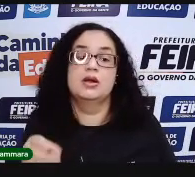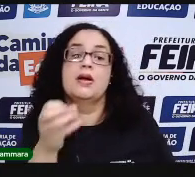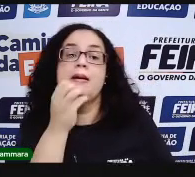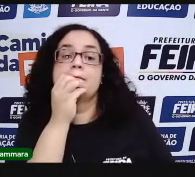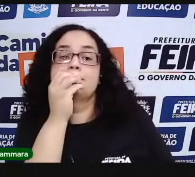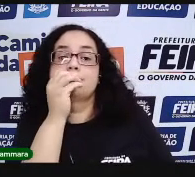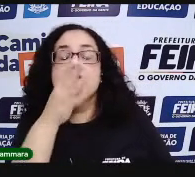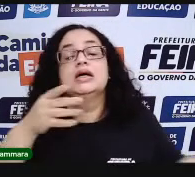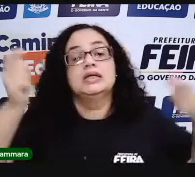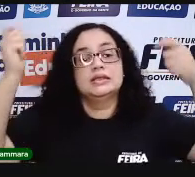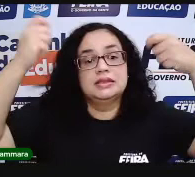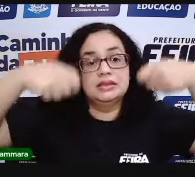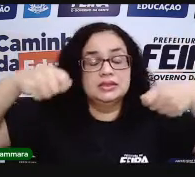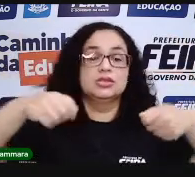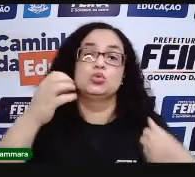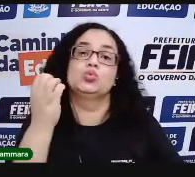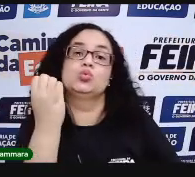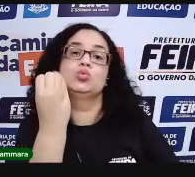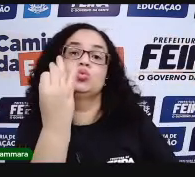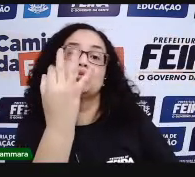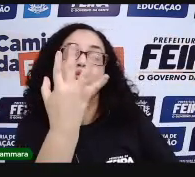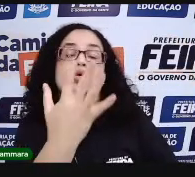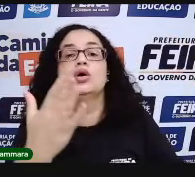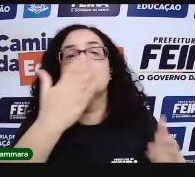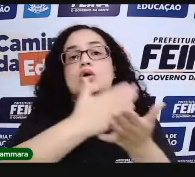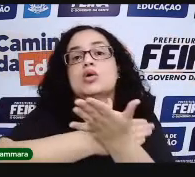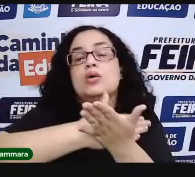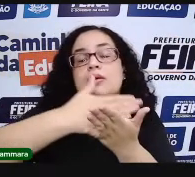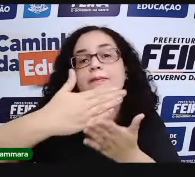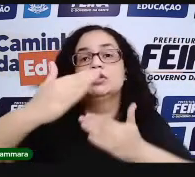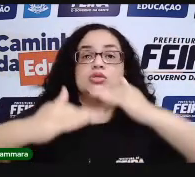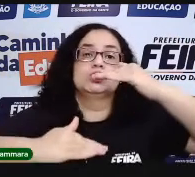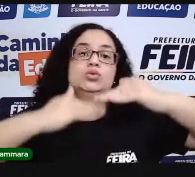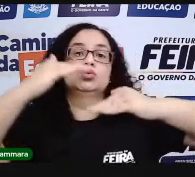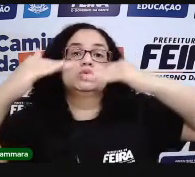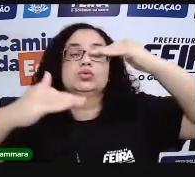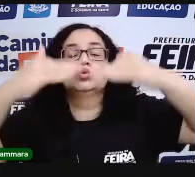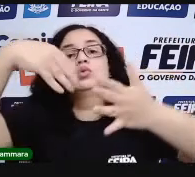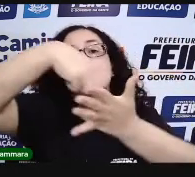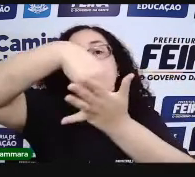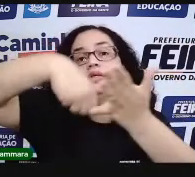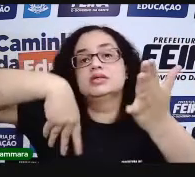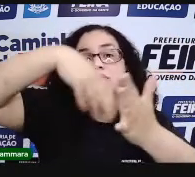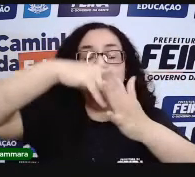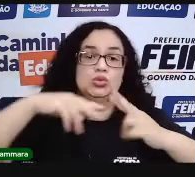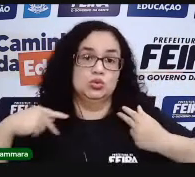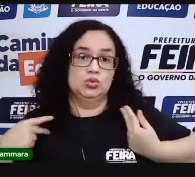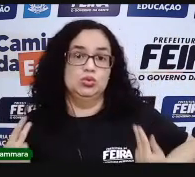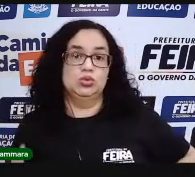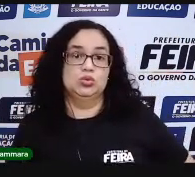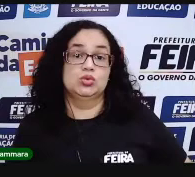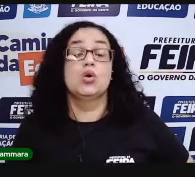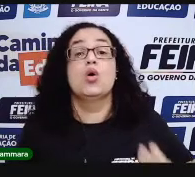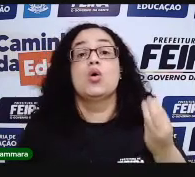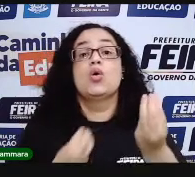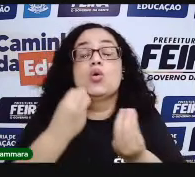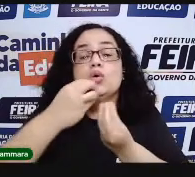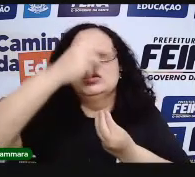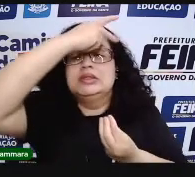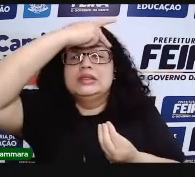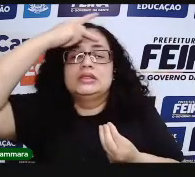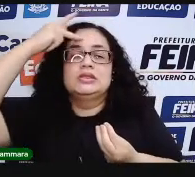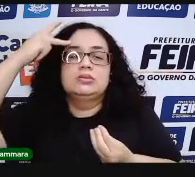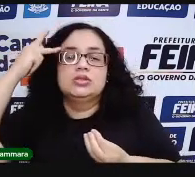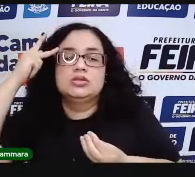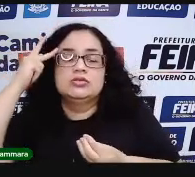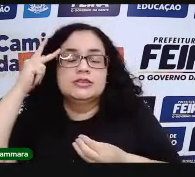Bom, a necessidade de contar começou com o desenvolvimento das atividades humanas. Quando o homem